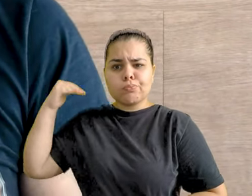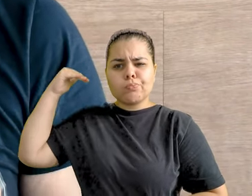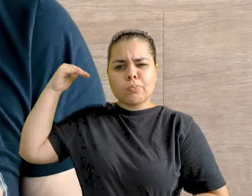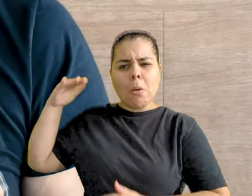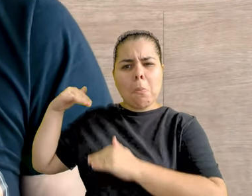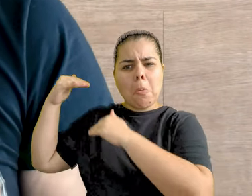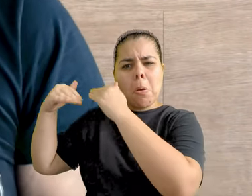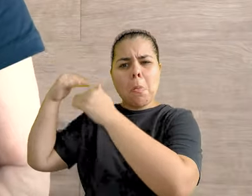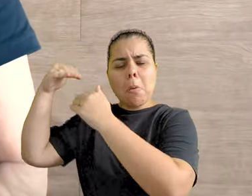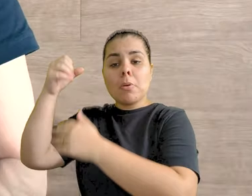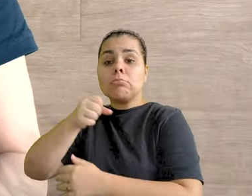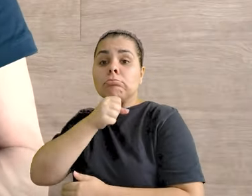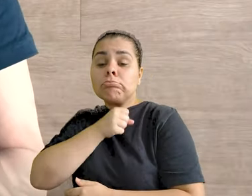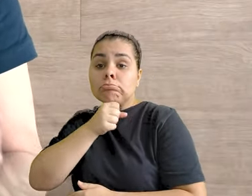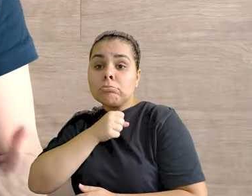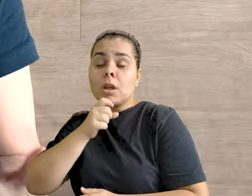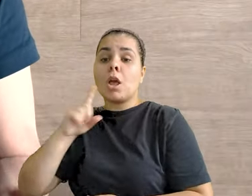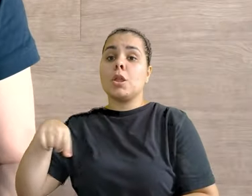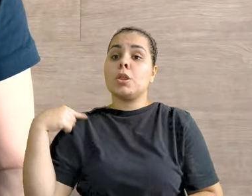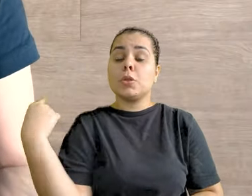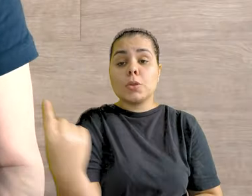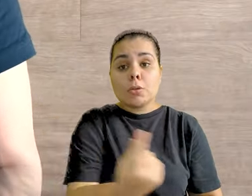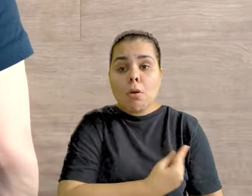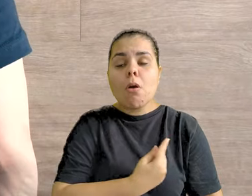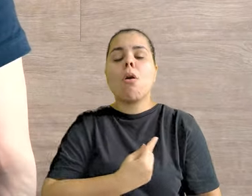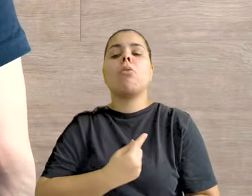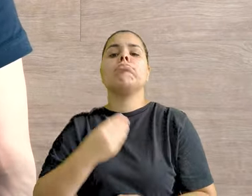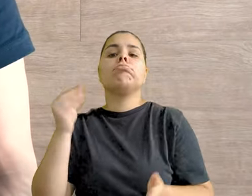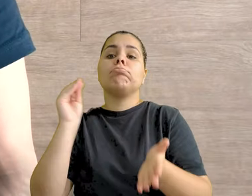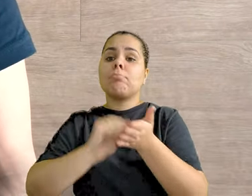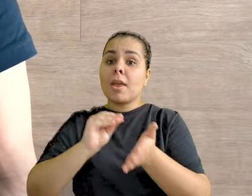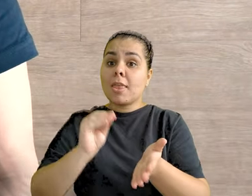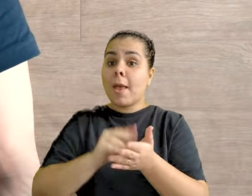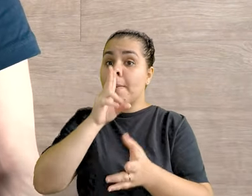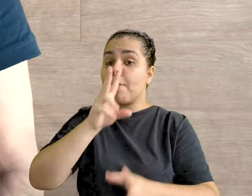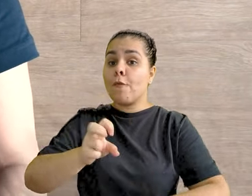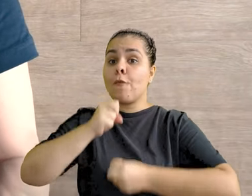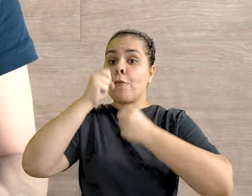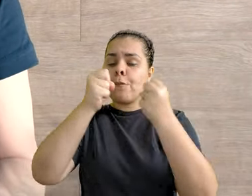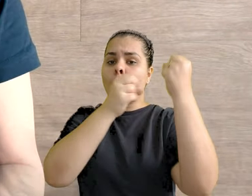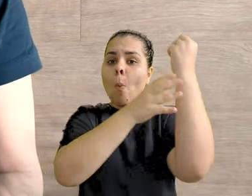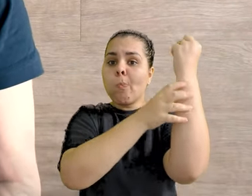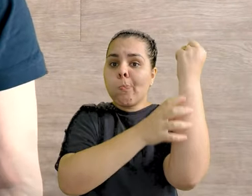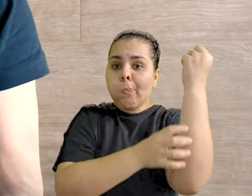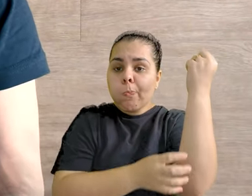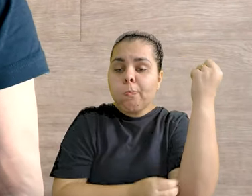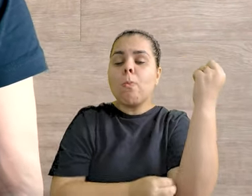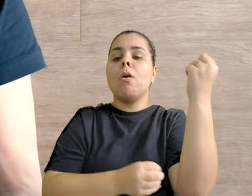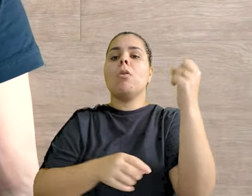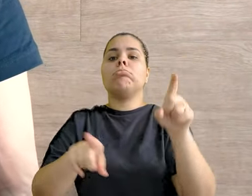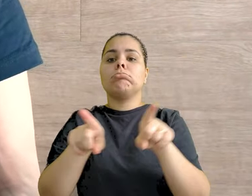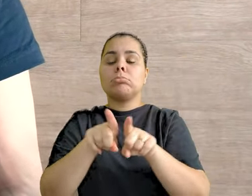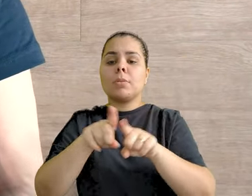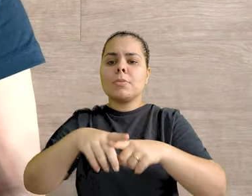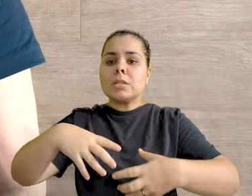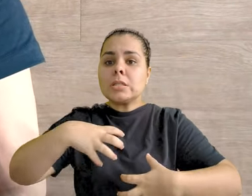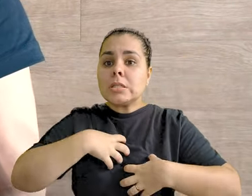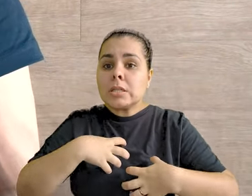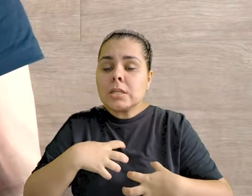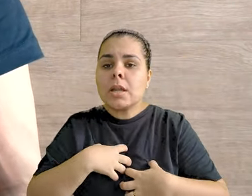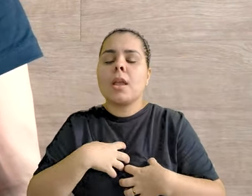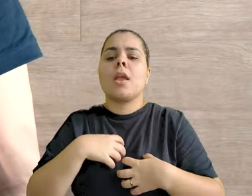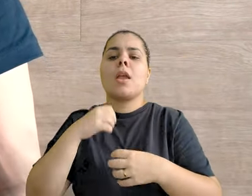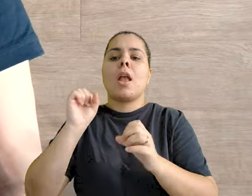vai envelhecendo, todos nós apresentamos perda de força muscular, diminuição do sistema sensorial e